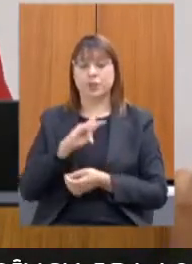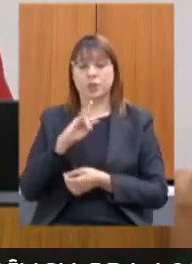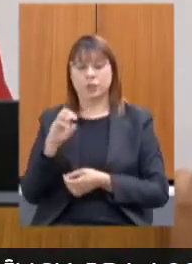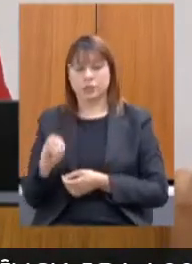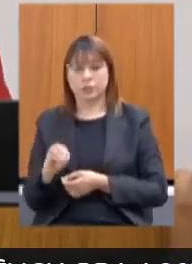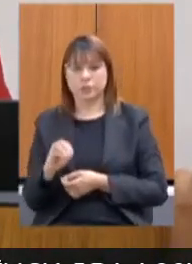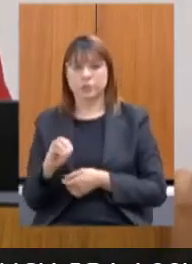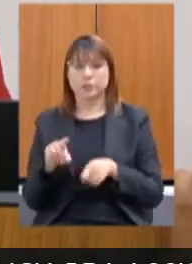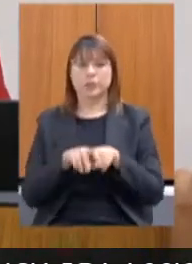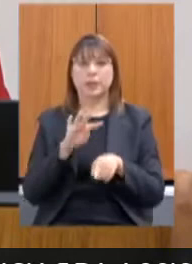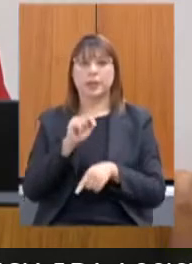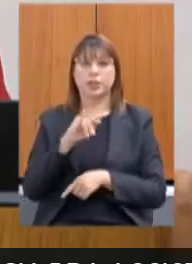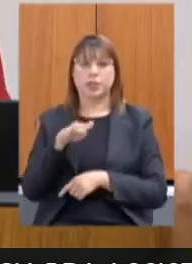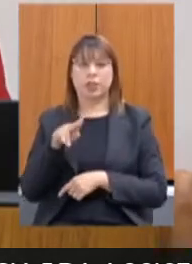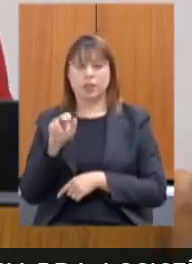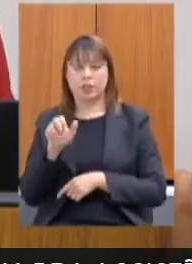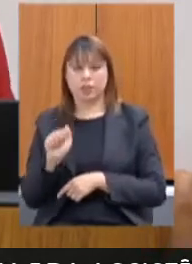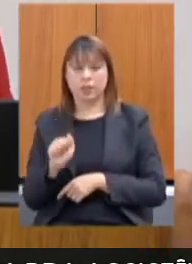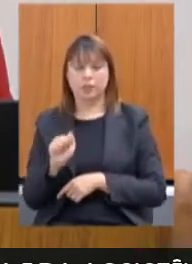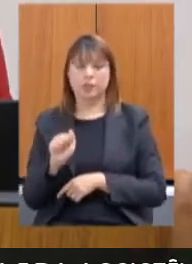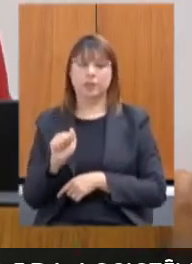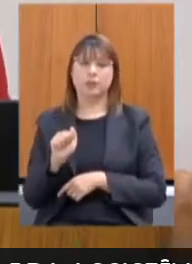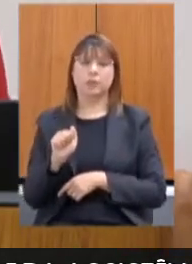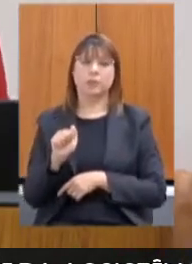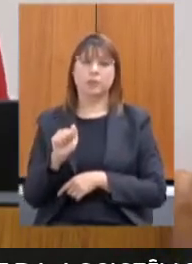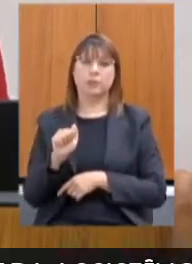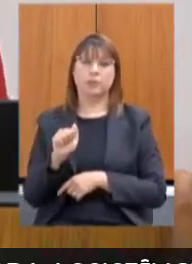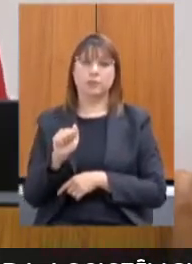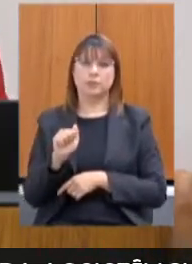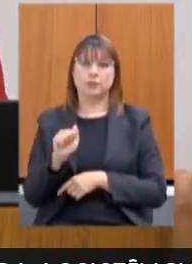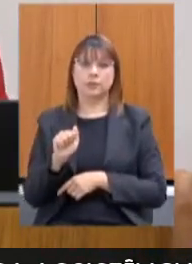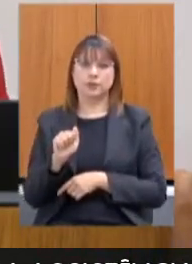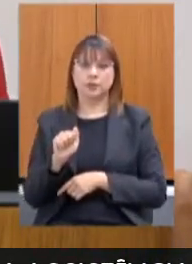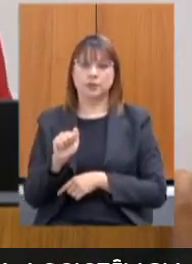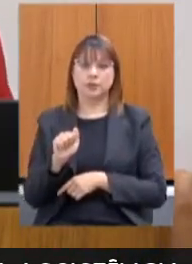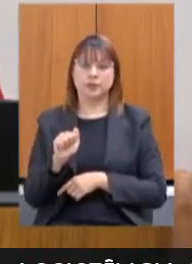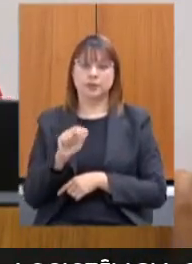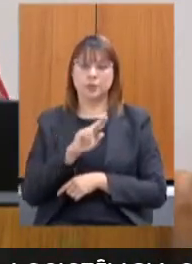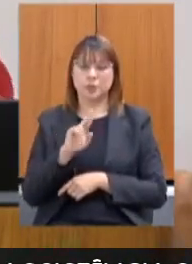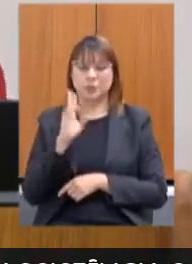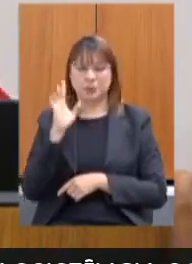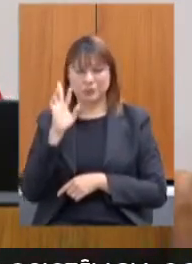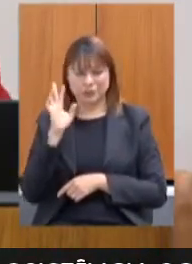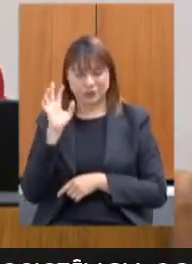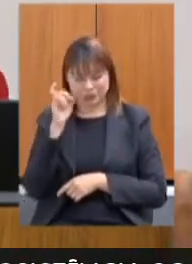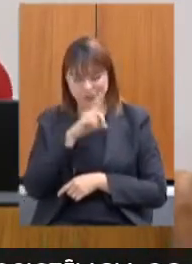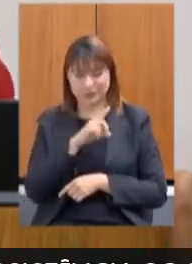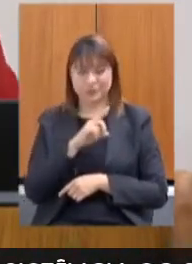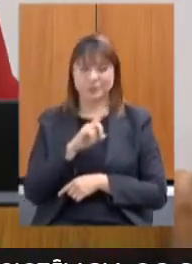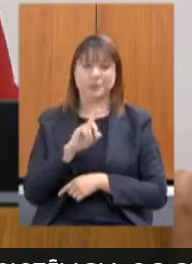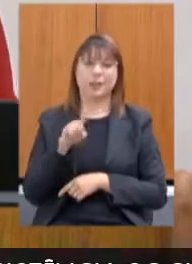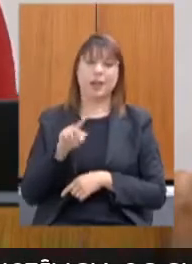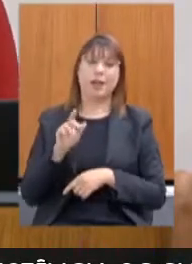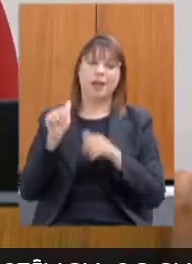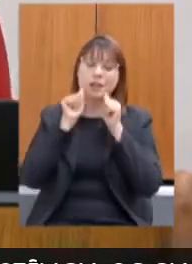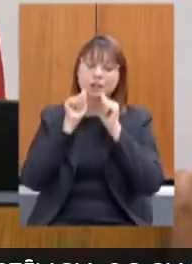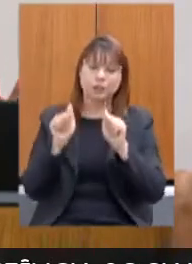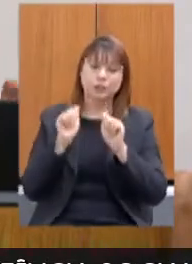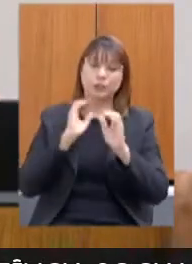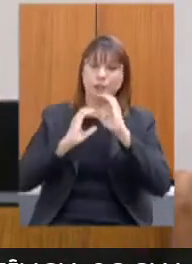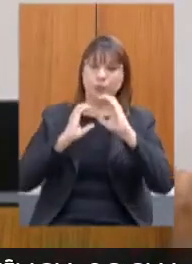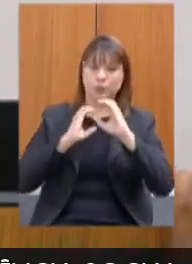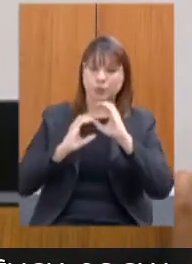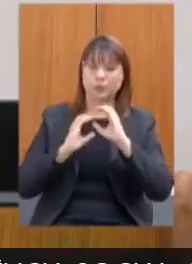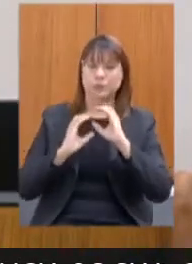da Tatiana Porewax, nome difícil, assessora de comunicação também da